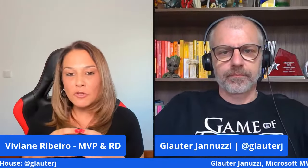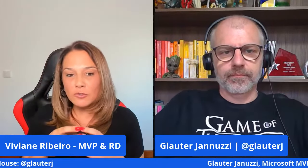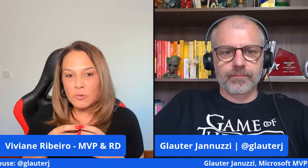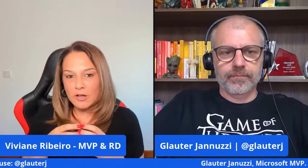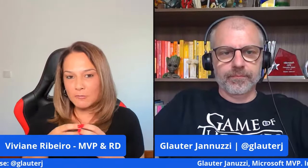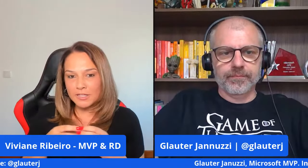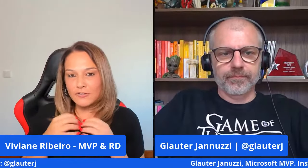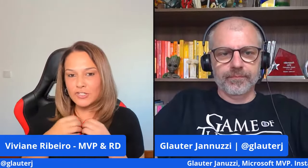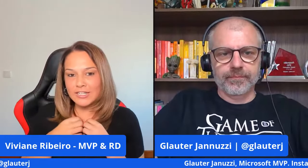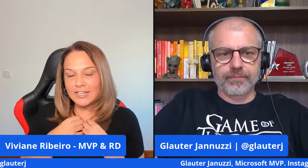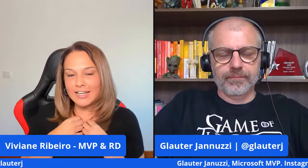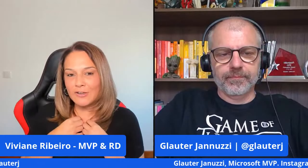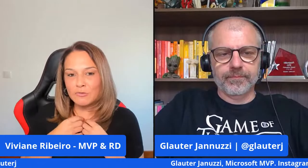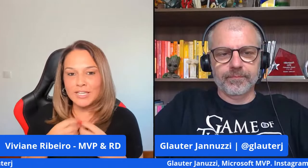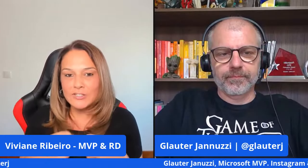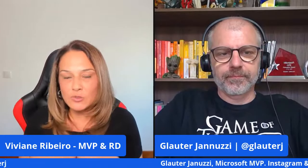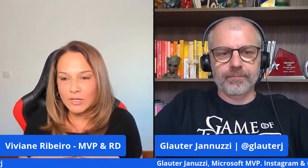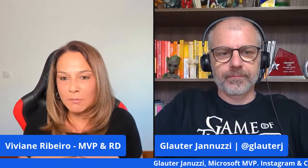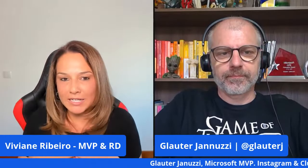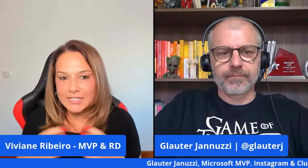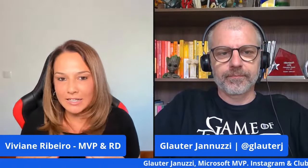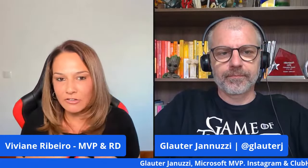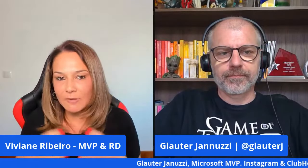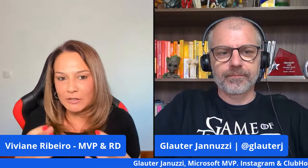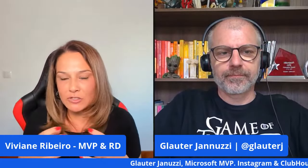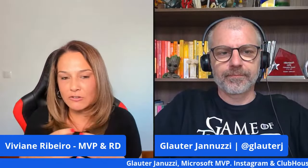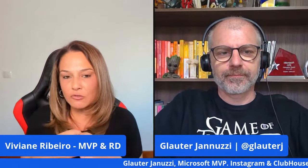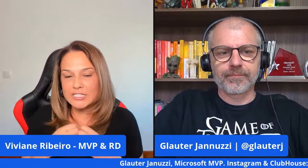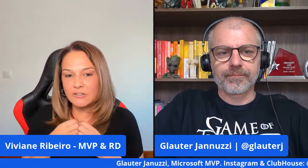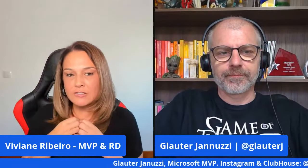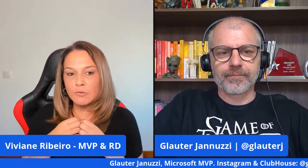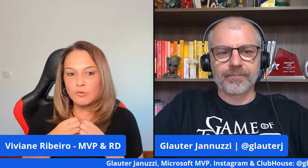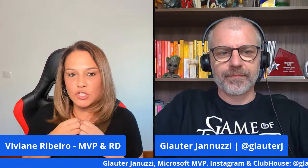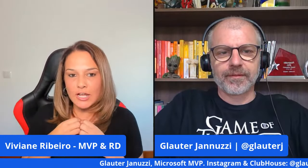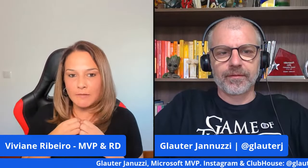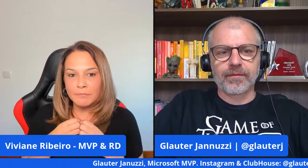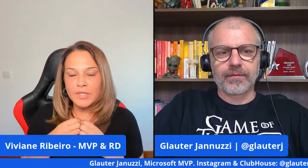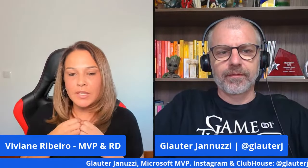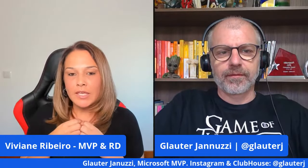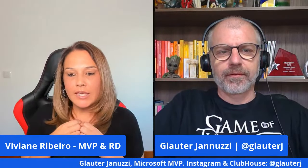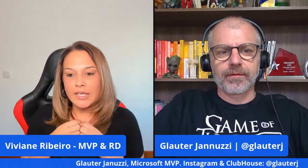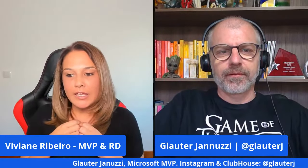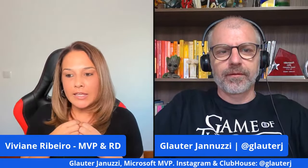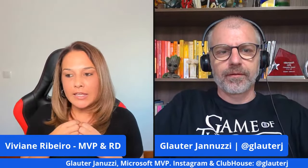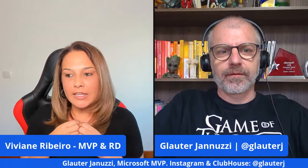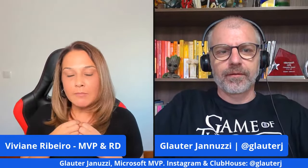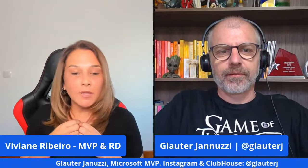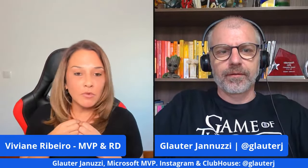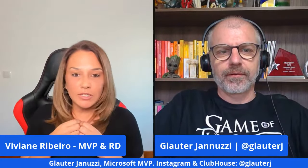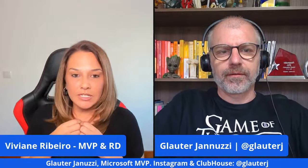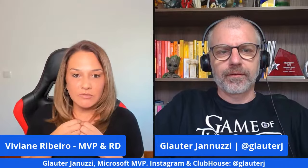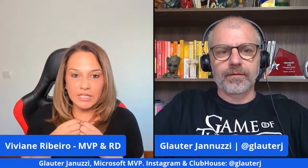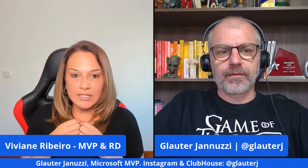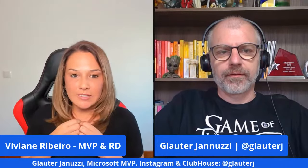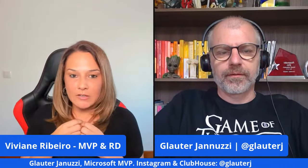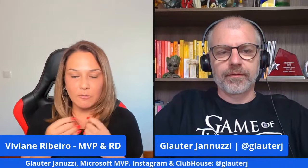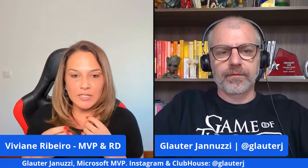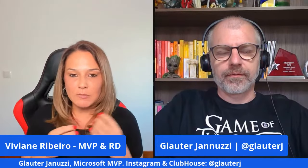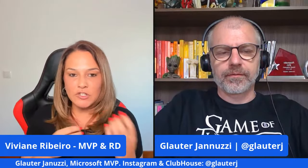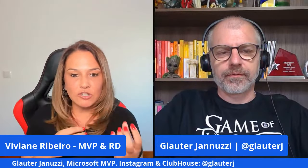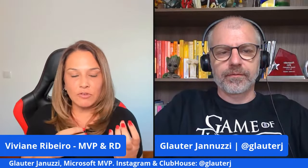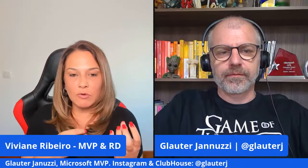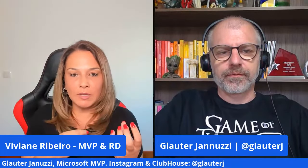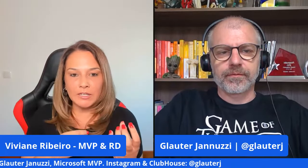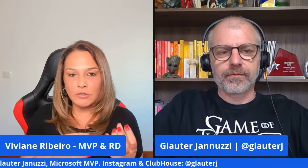muito ampla que eu diria que cada um tem a sua empresa dentro da Microsoft fazendo esse mundo girar e muitas vezes